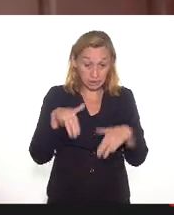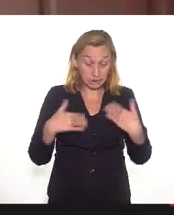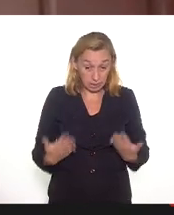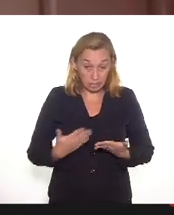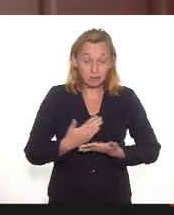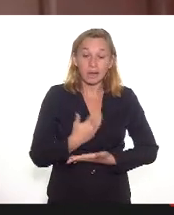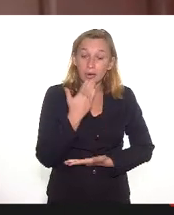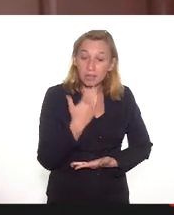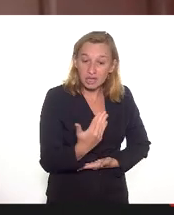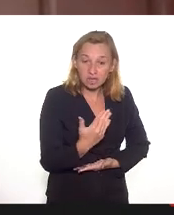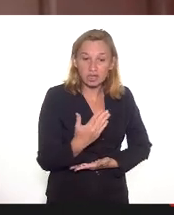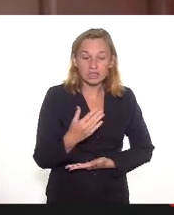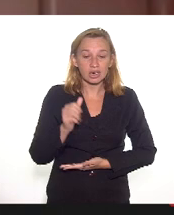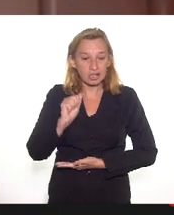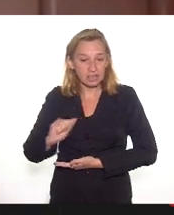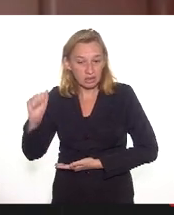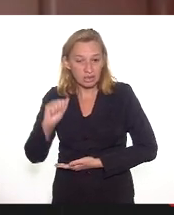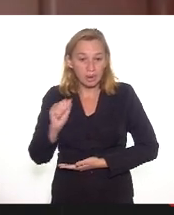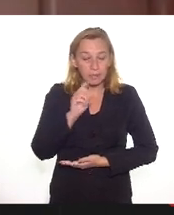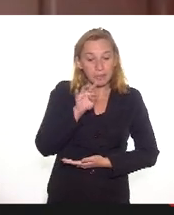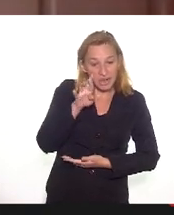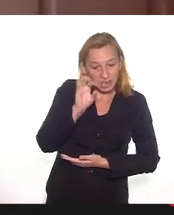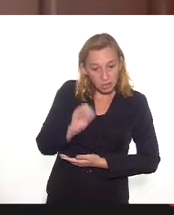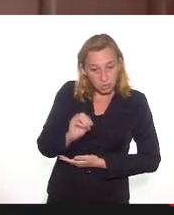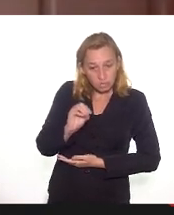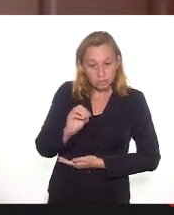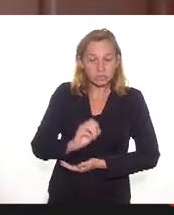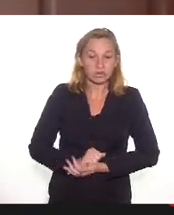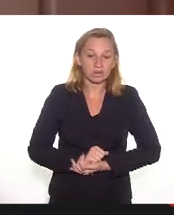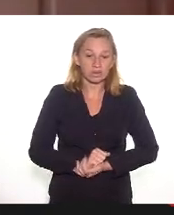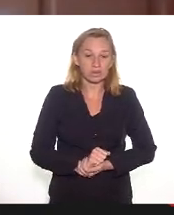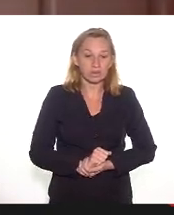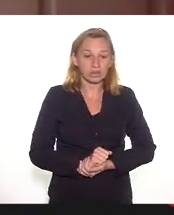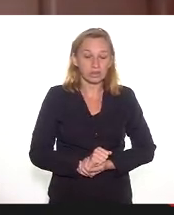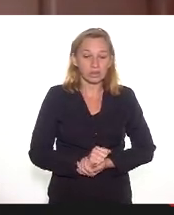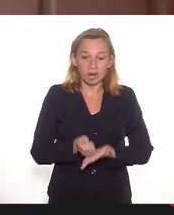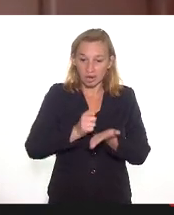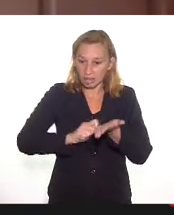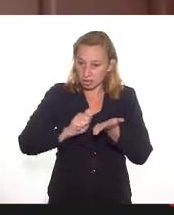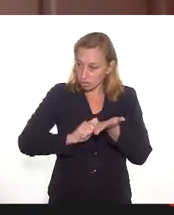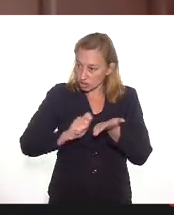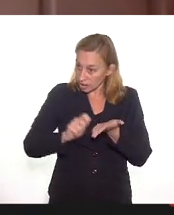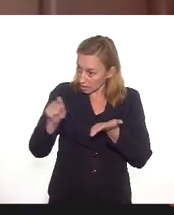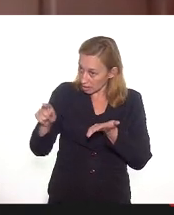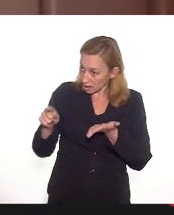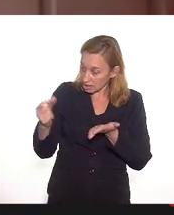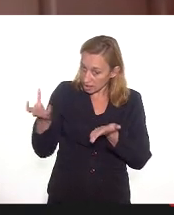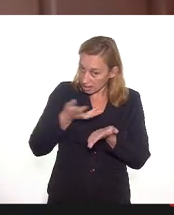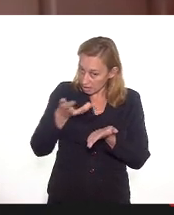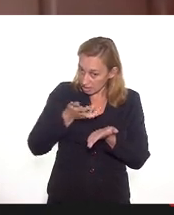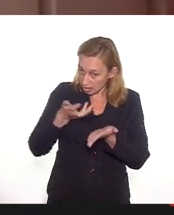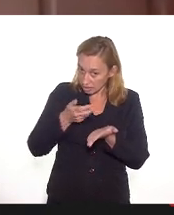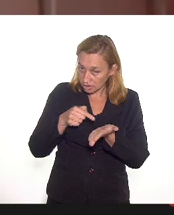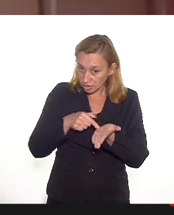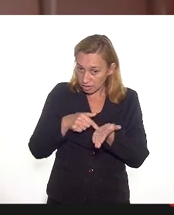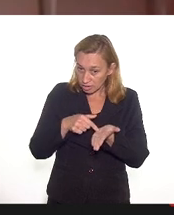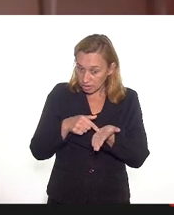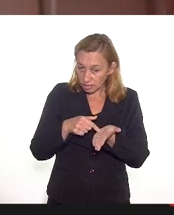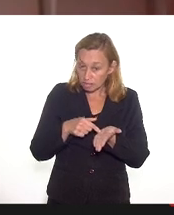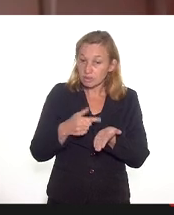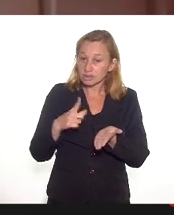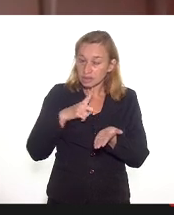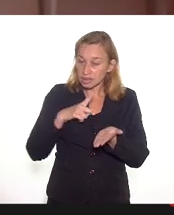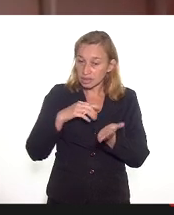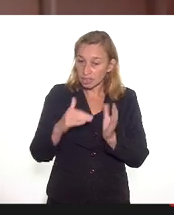solicitar aí a nossa assessoria, Breno, que anote aí essa urgência de termos em